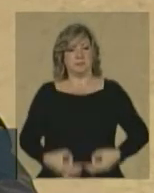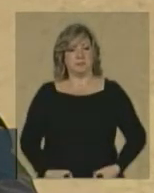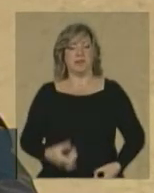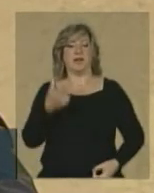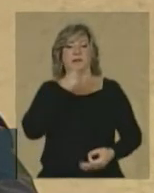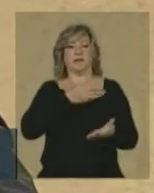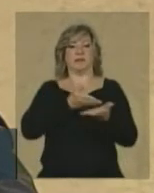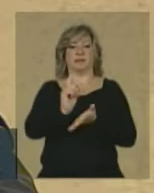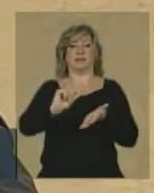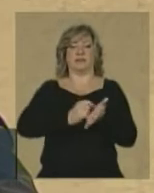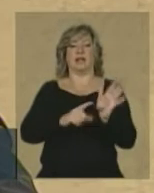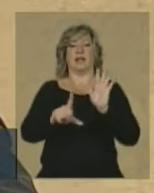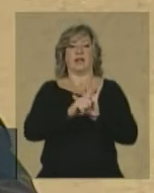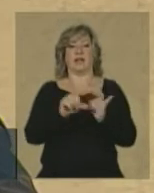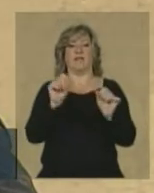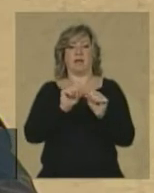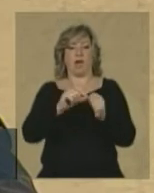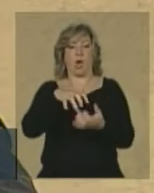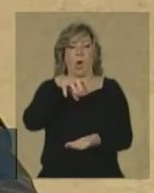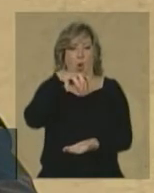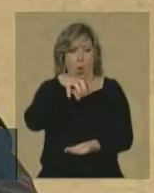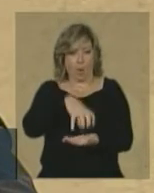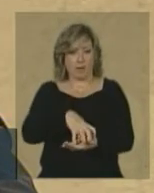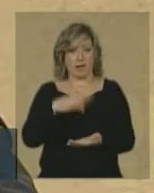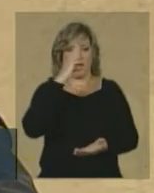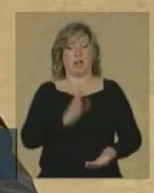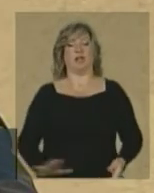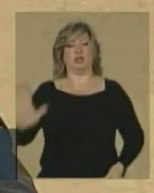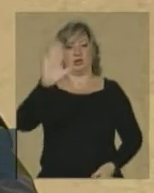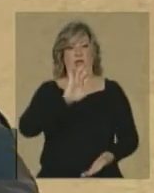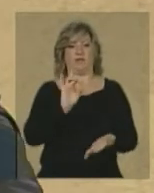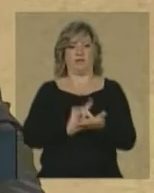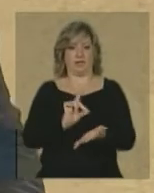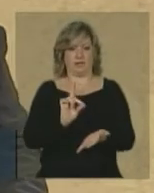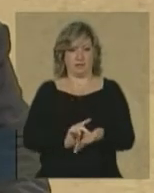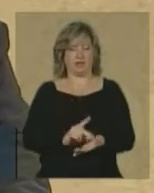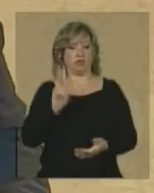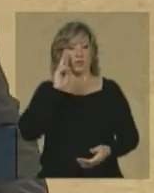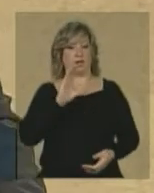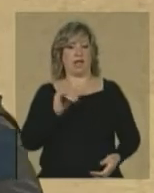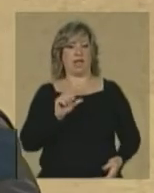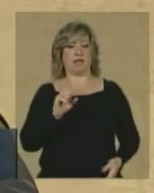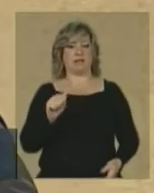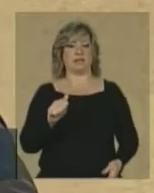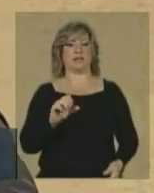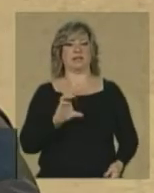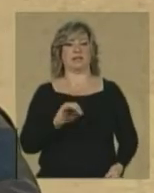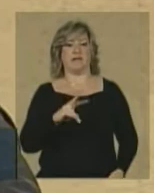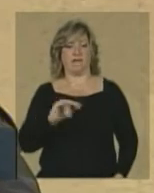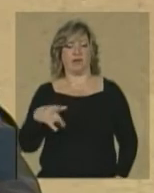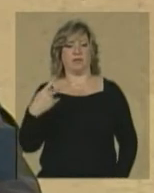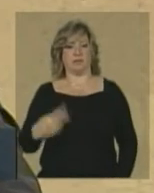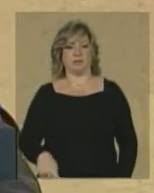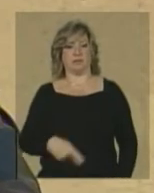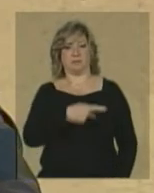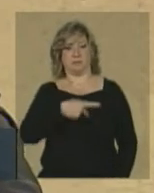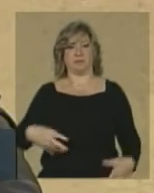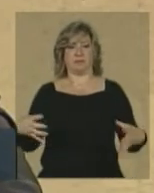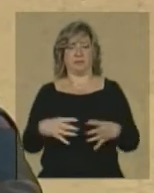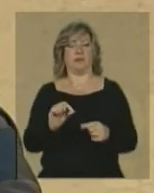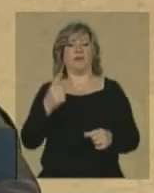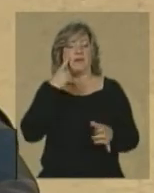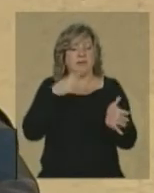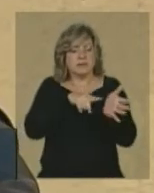lei que cria a Comissão Nacional da Verdade no âmbito da Casa Civil da Presidência da República com a finalidade de